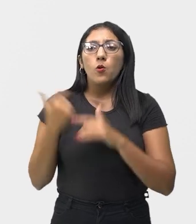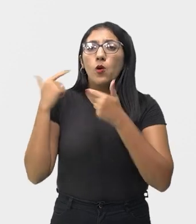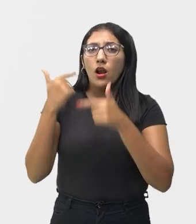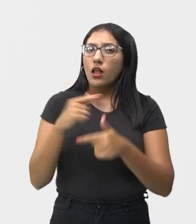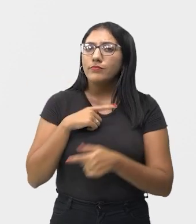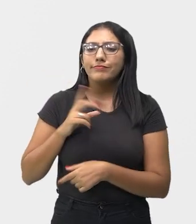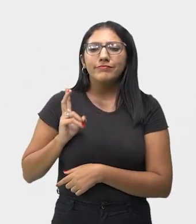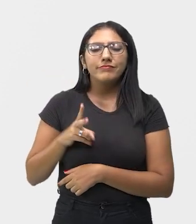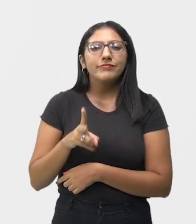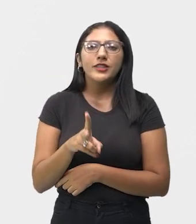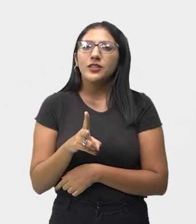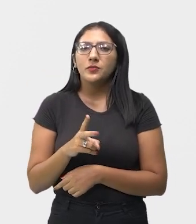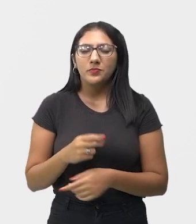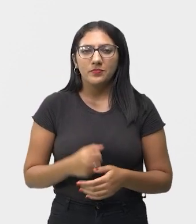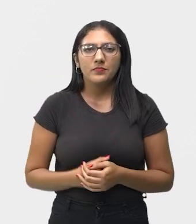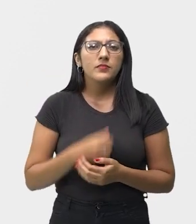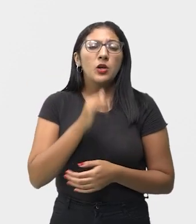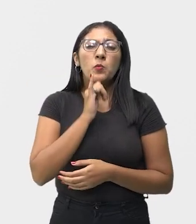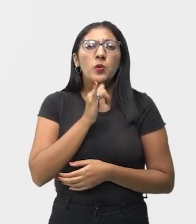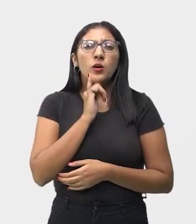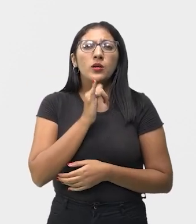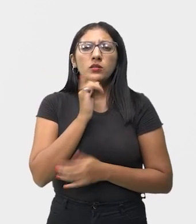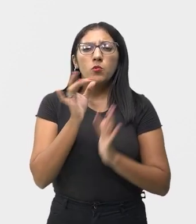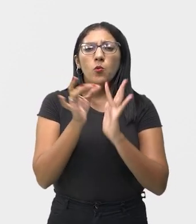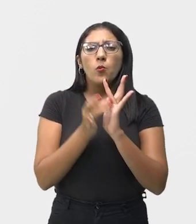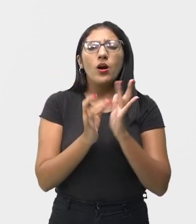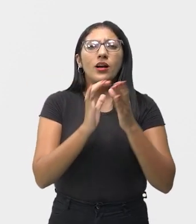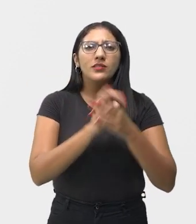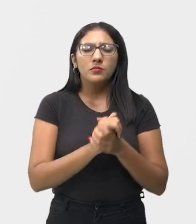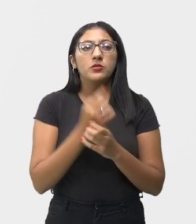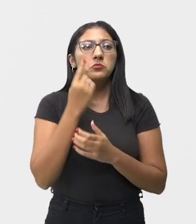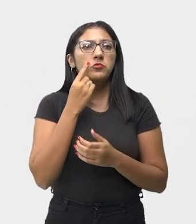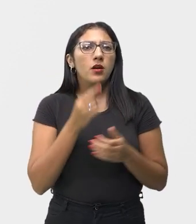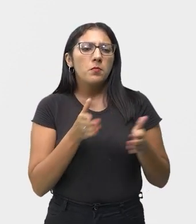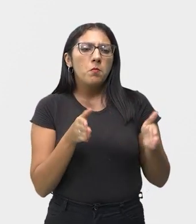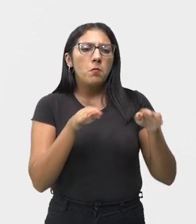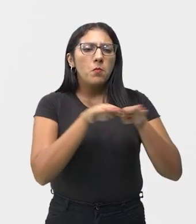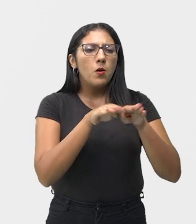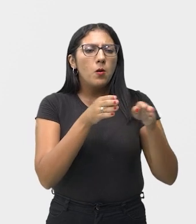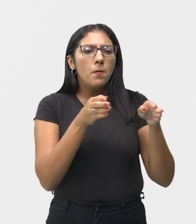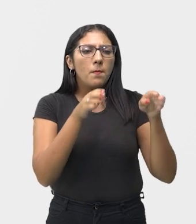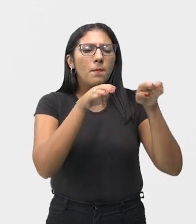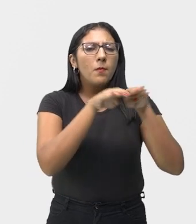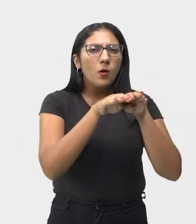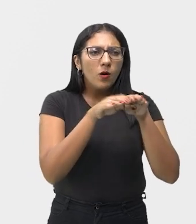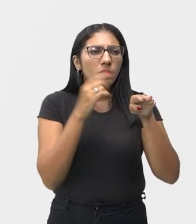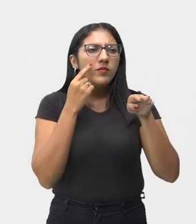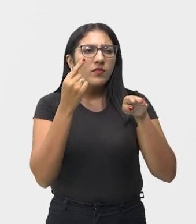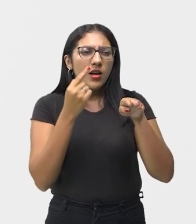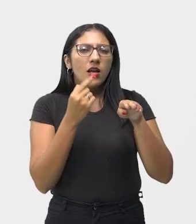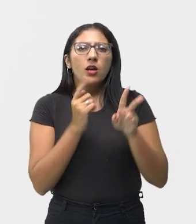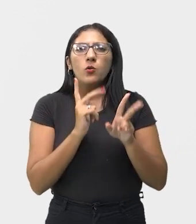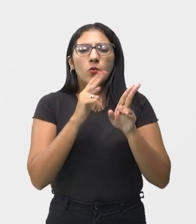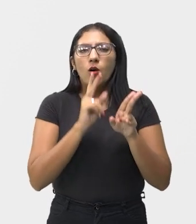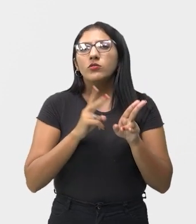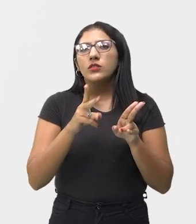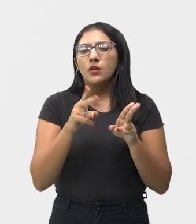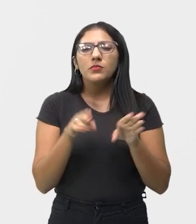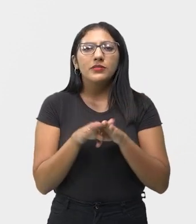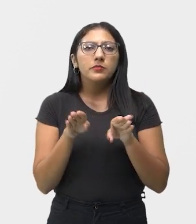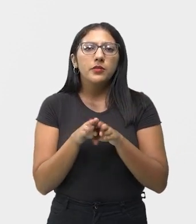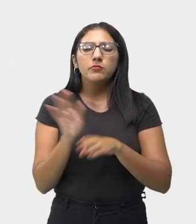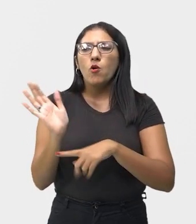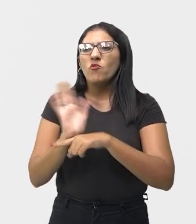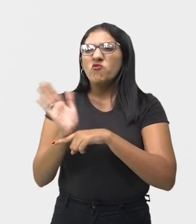permanente. Em um casamento, o bolo da noiva é clássico, e no cinema, o filme que não se esquece é